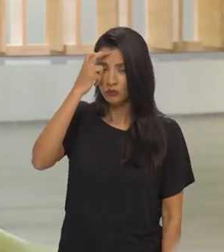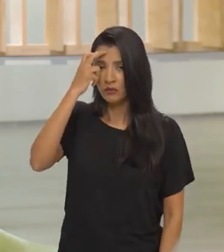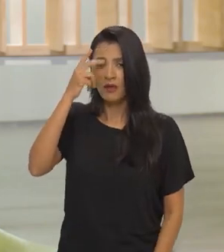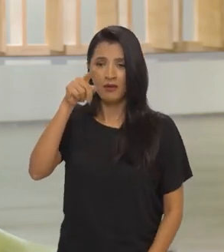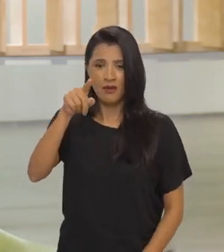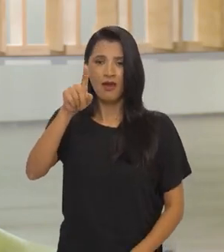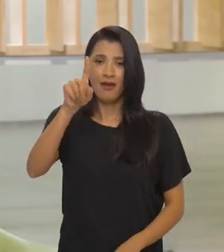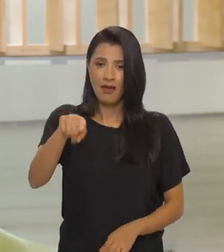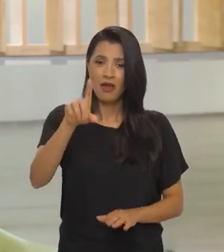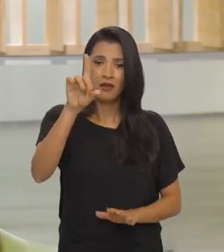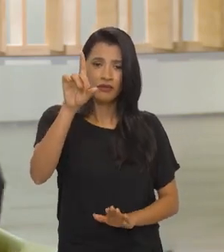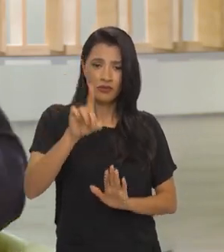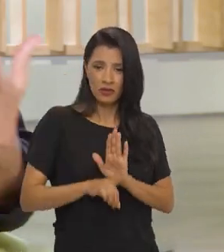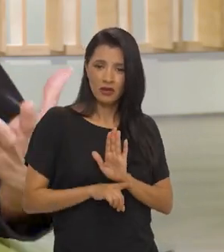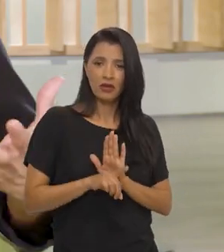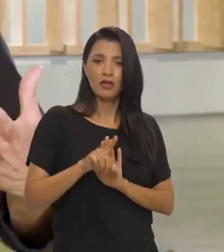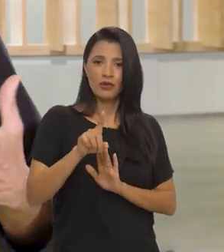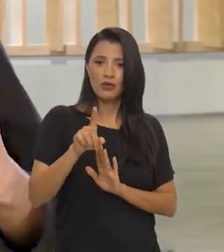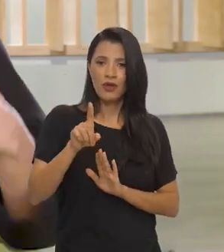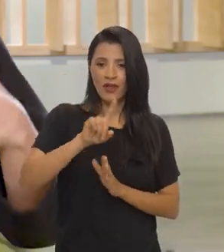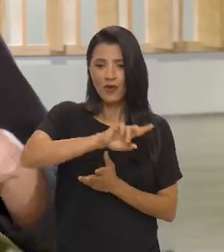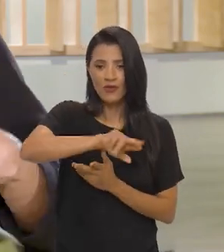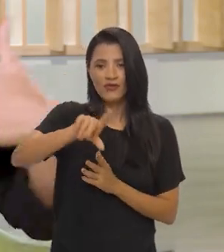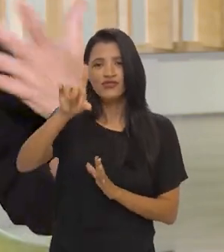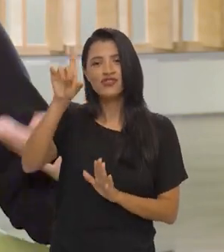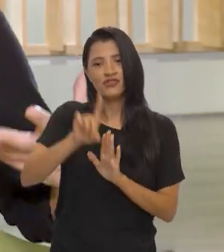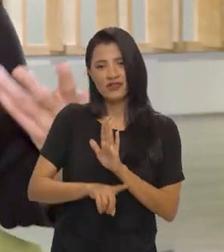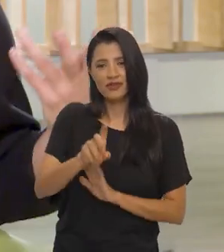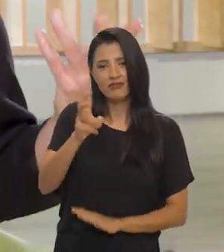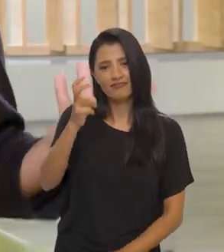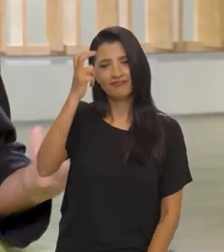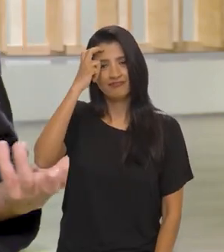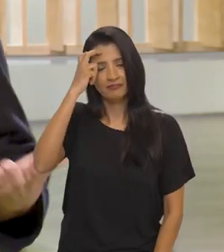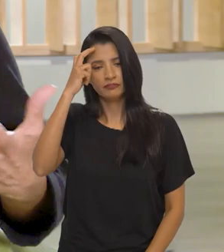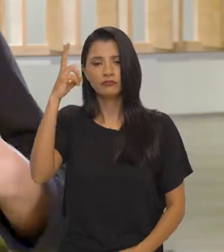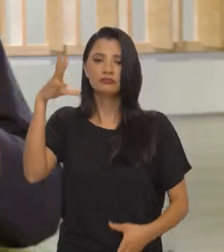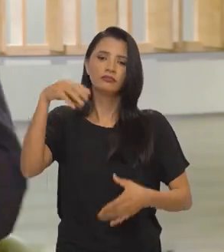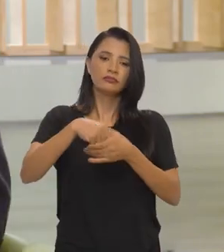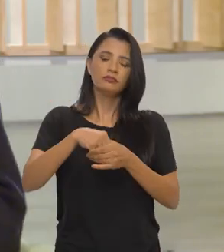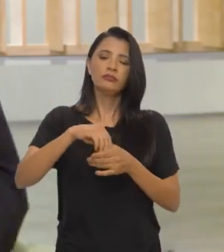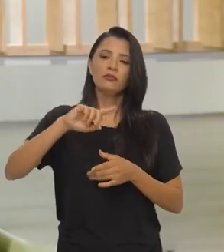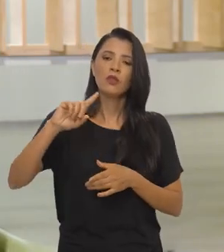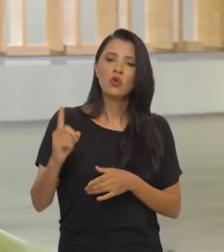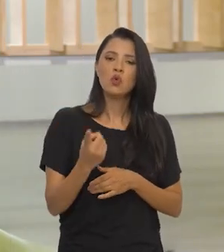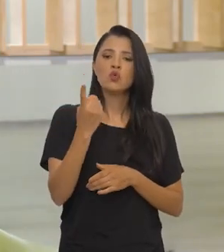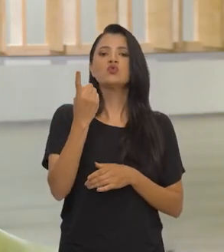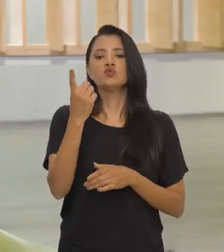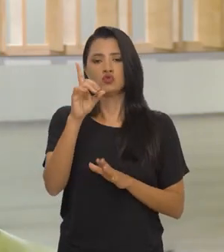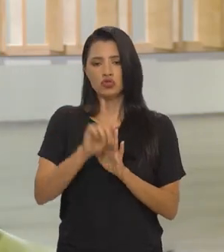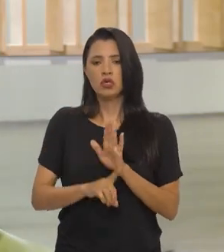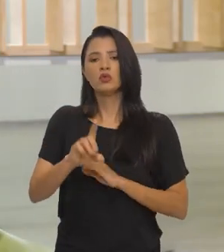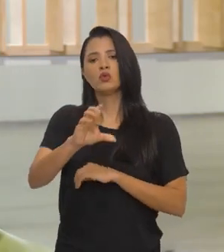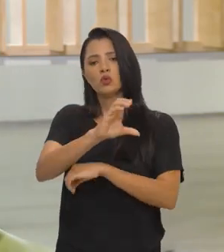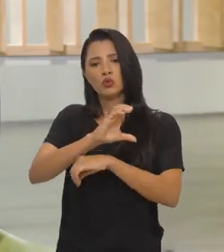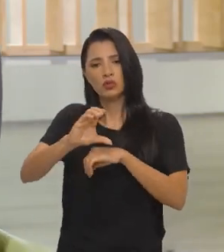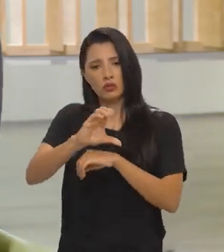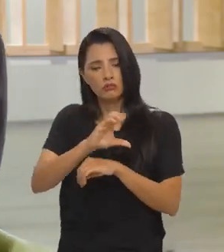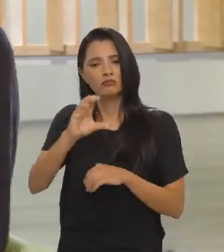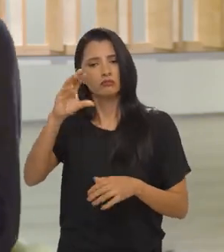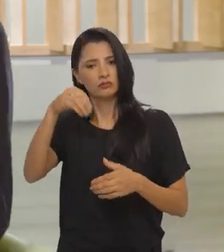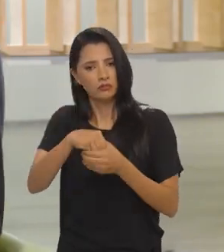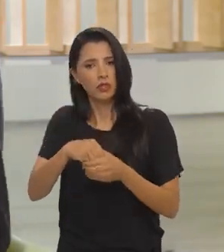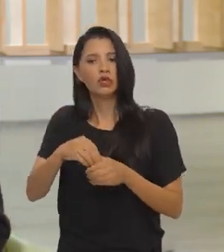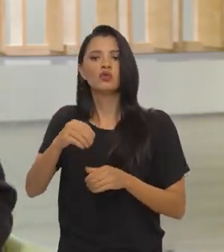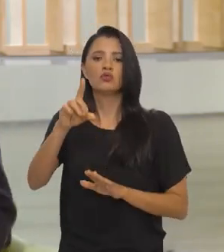cultura é um direito, ou seja, os direitos culturais integram um dos direitos constitucionais,